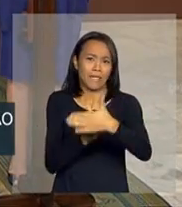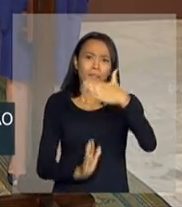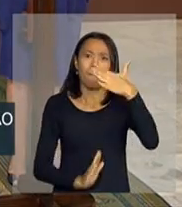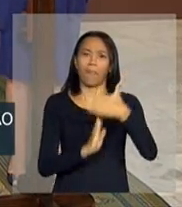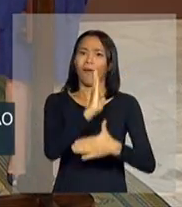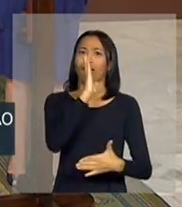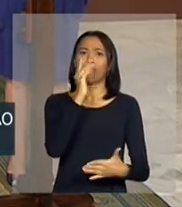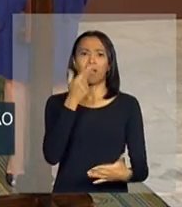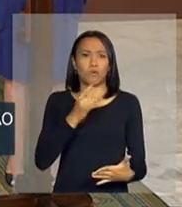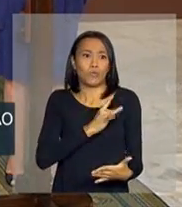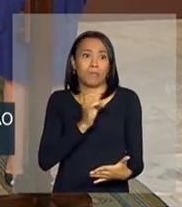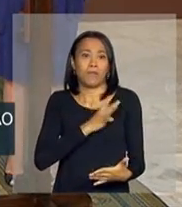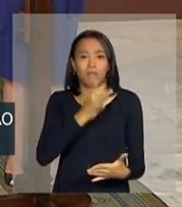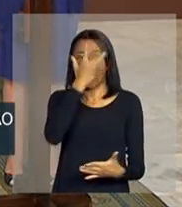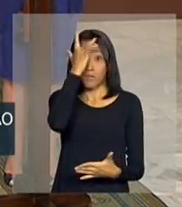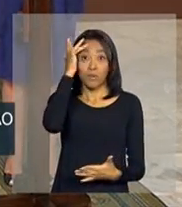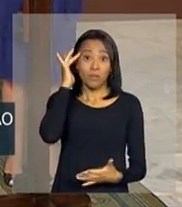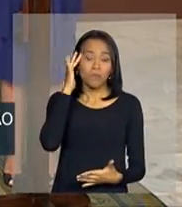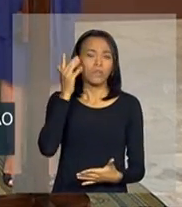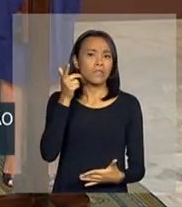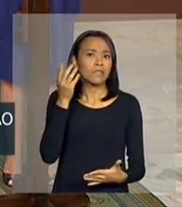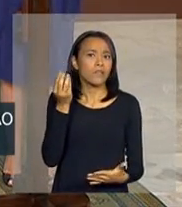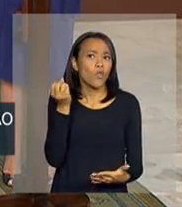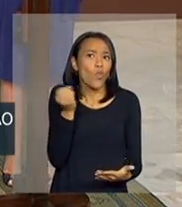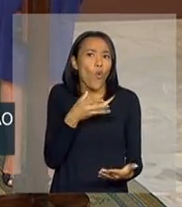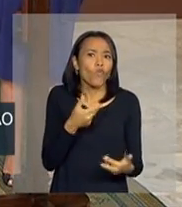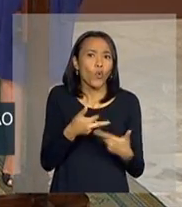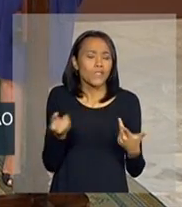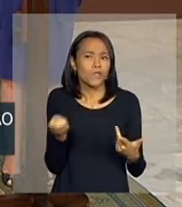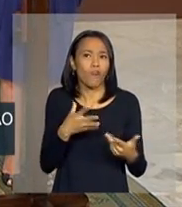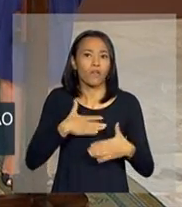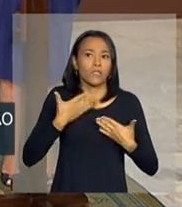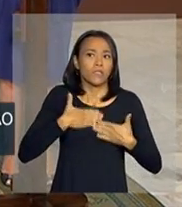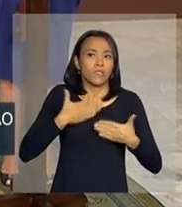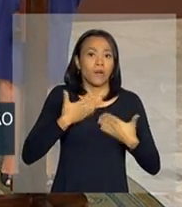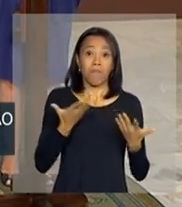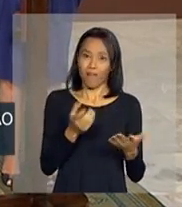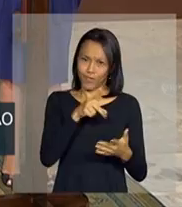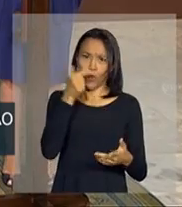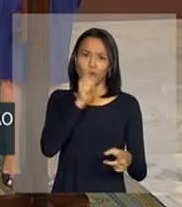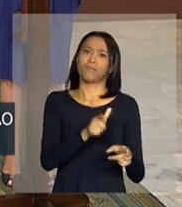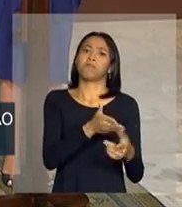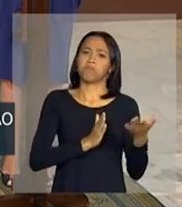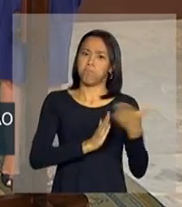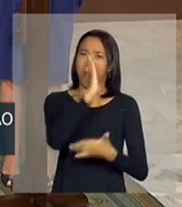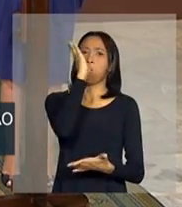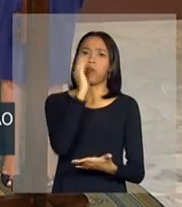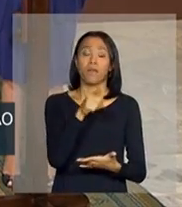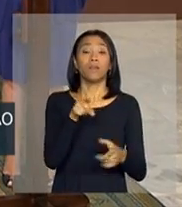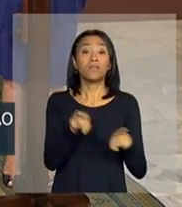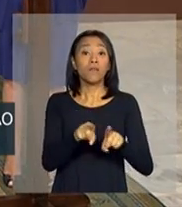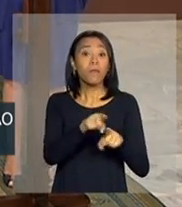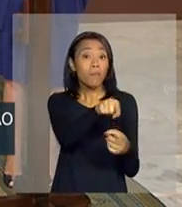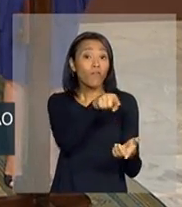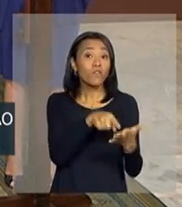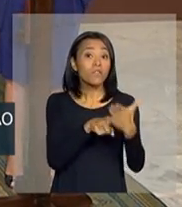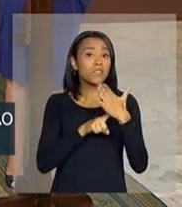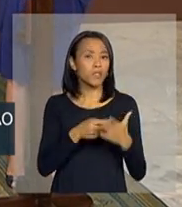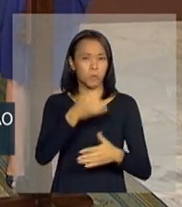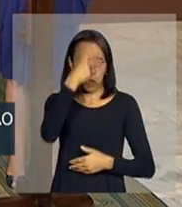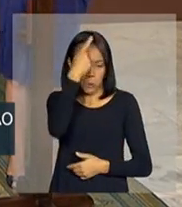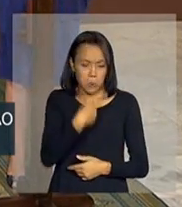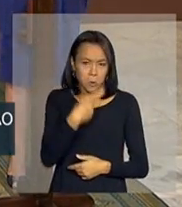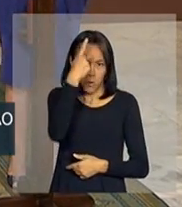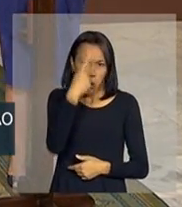o medo das pessoas de tentarem o novo, de ousar, mas também principalmente por você não ser egoísta na